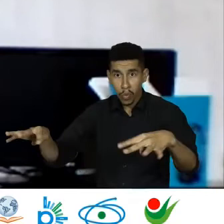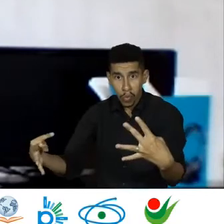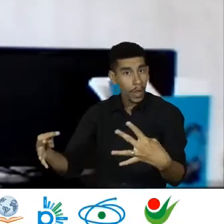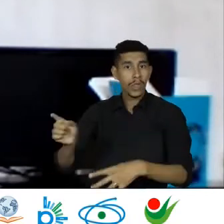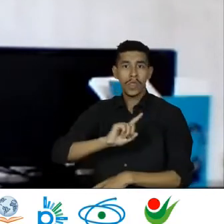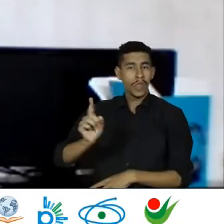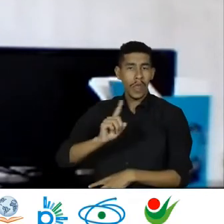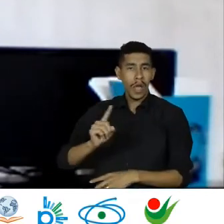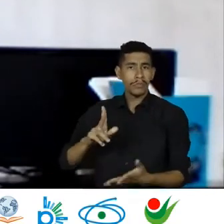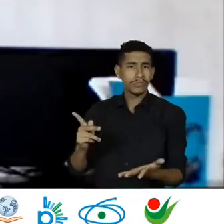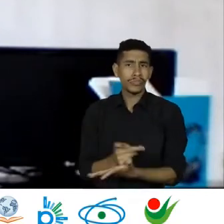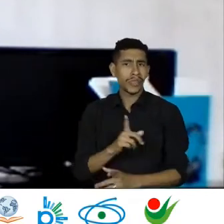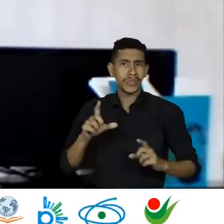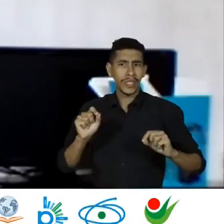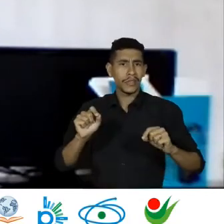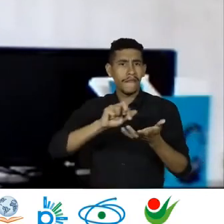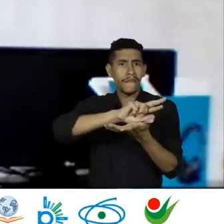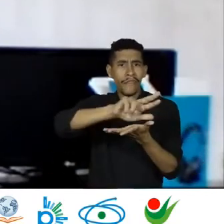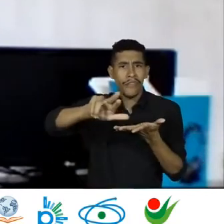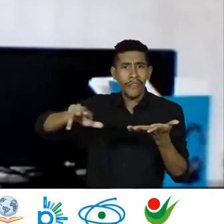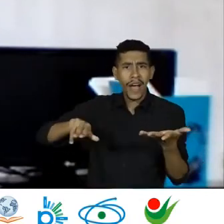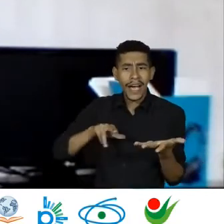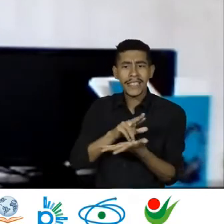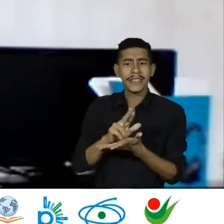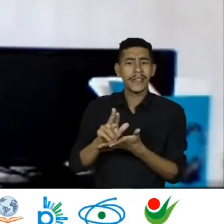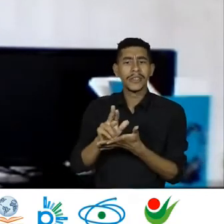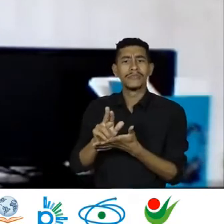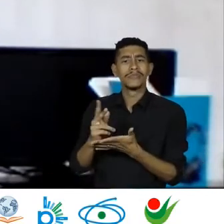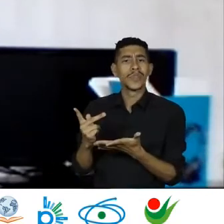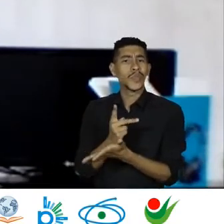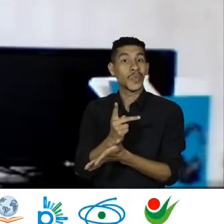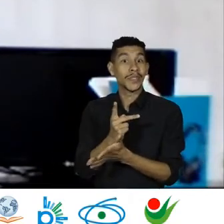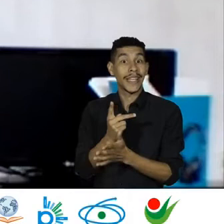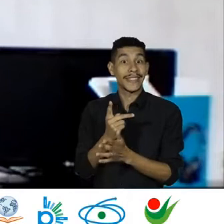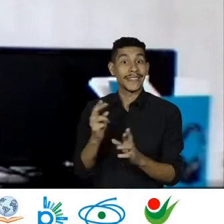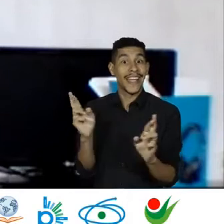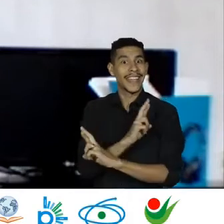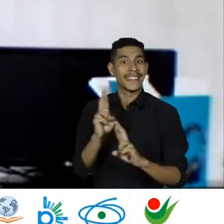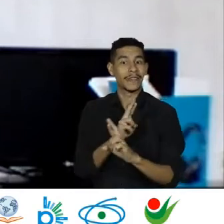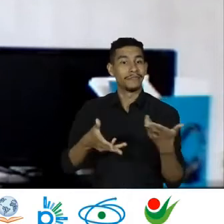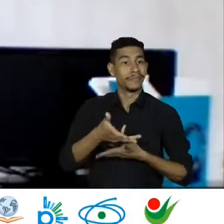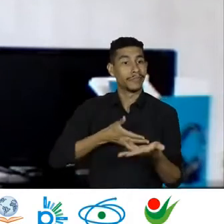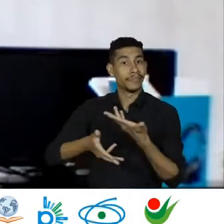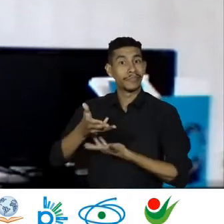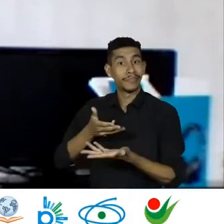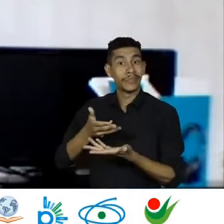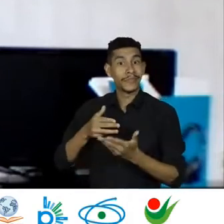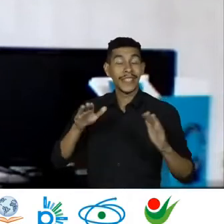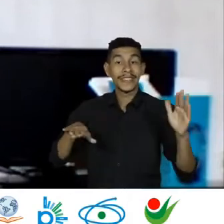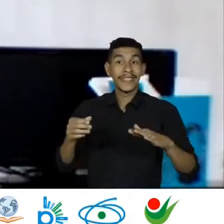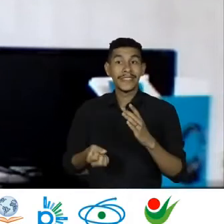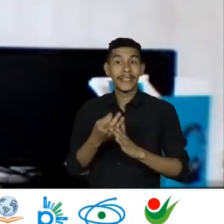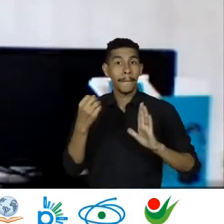acontece Quando essa multiplicidade Muitas vezes Ela entra Em interações comuns Acabam gerando